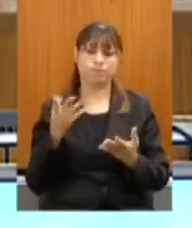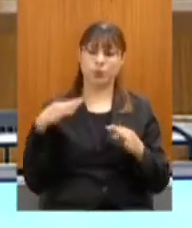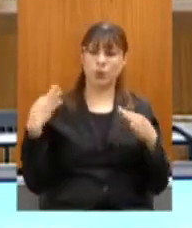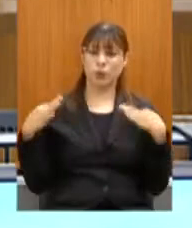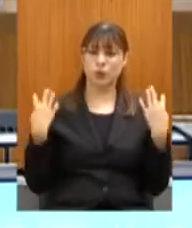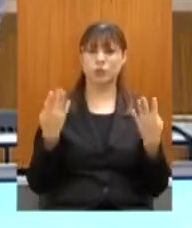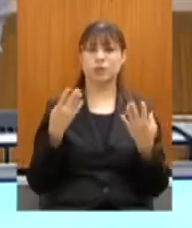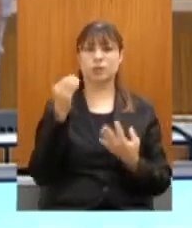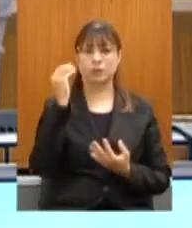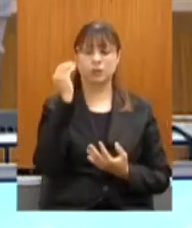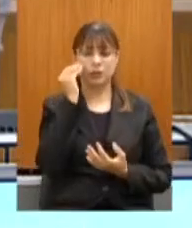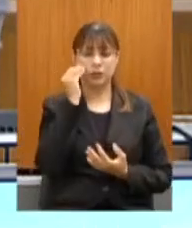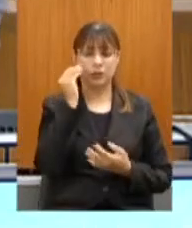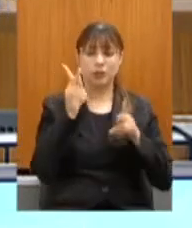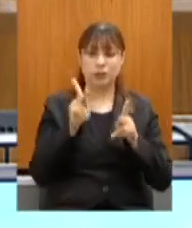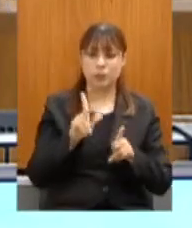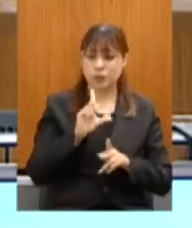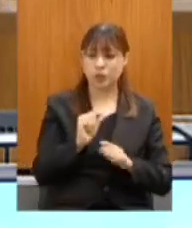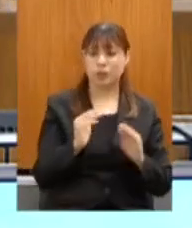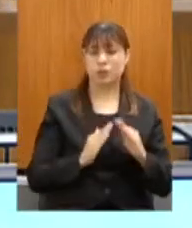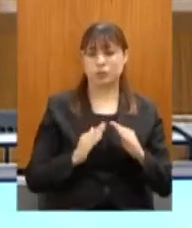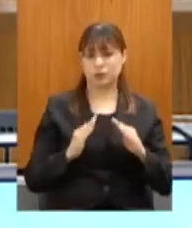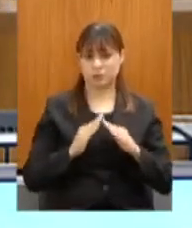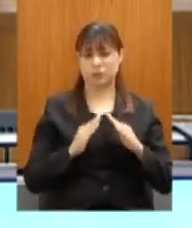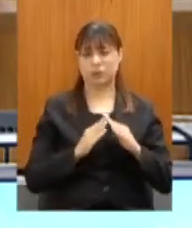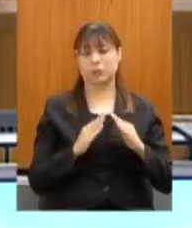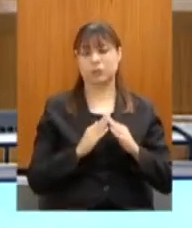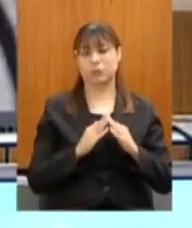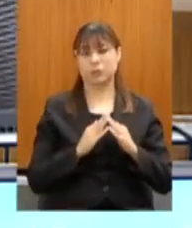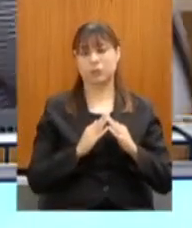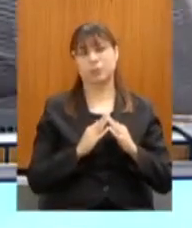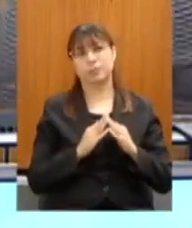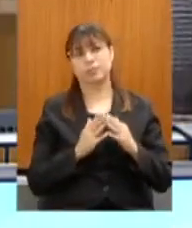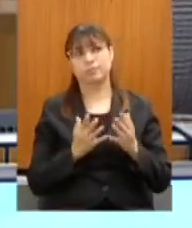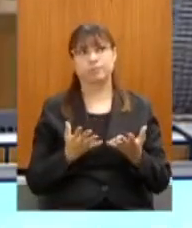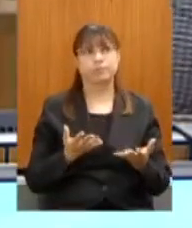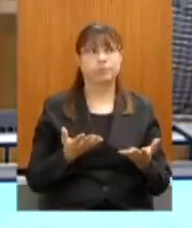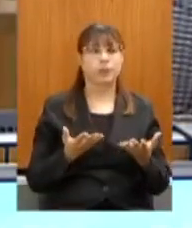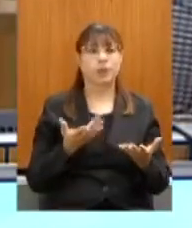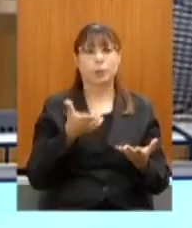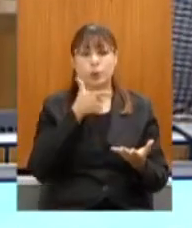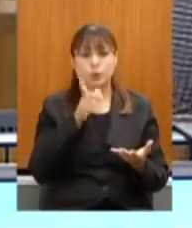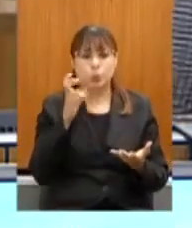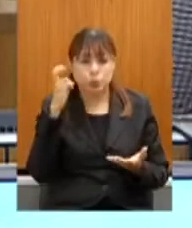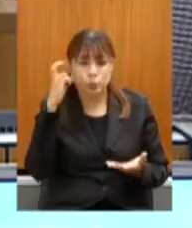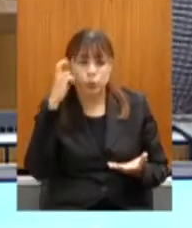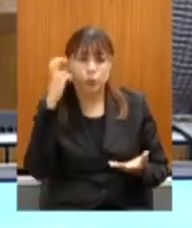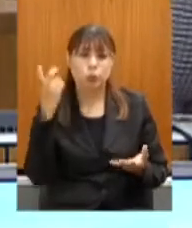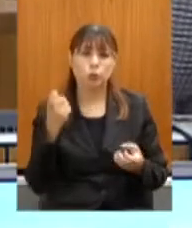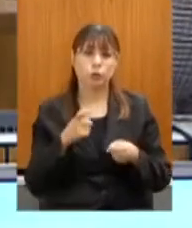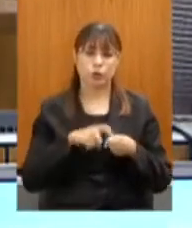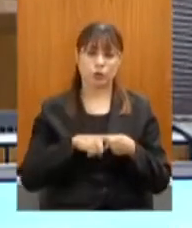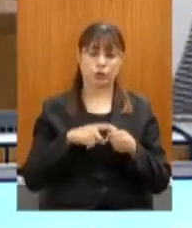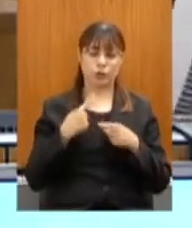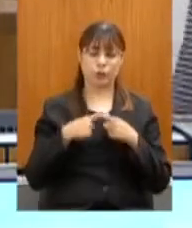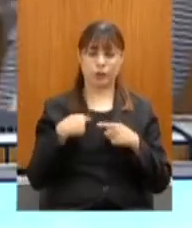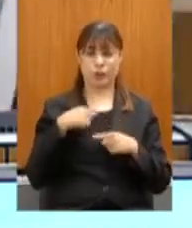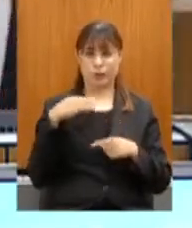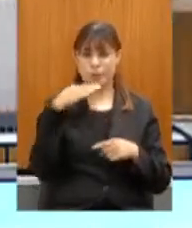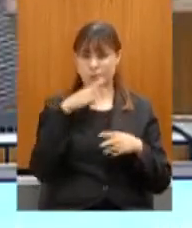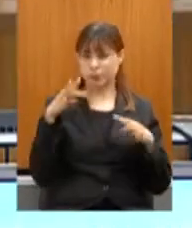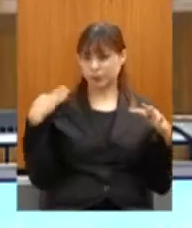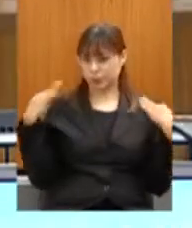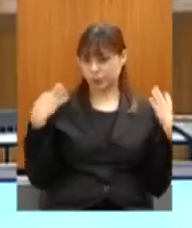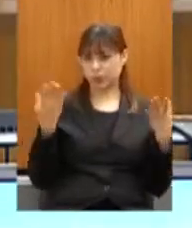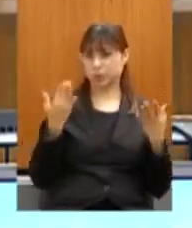casa para também fazer com que a cultura volte. A cultura, eu vejo o turismo mais avançado